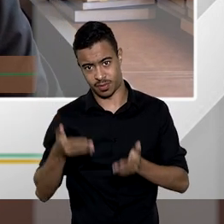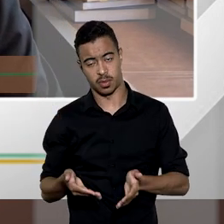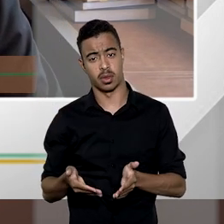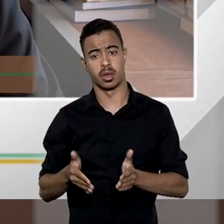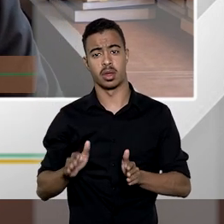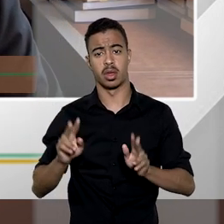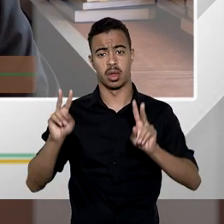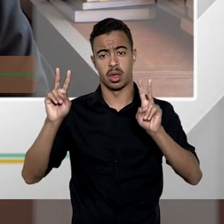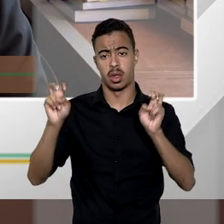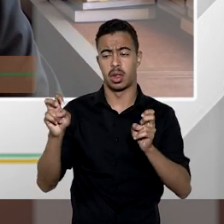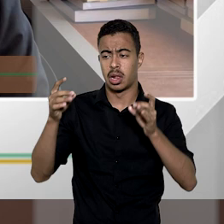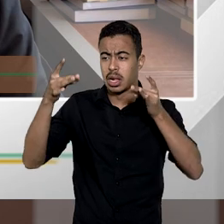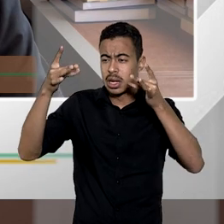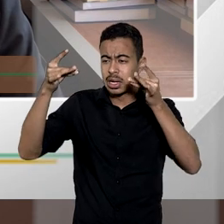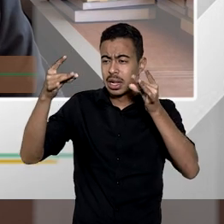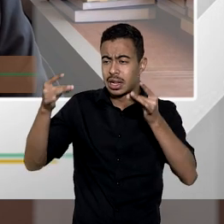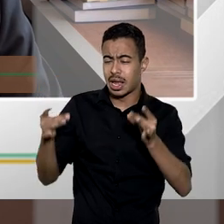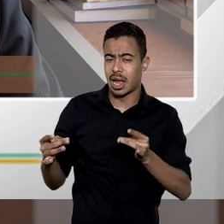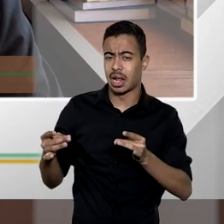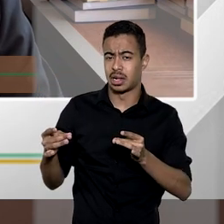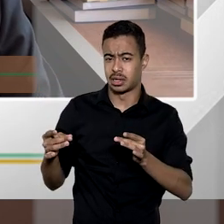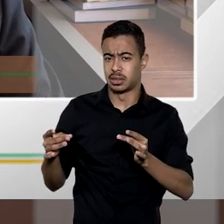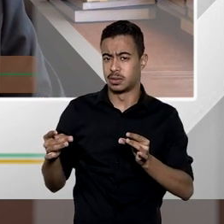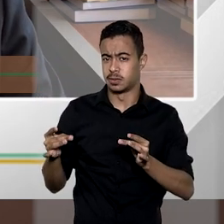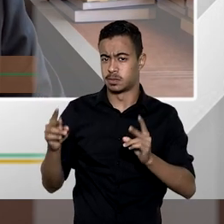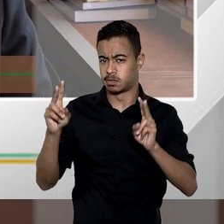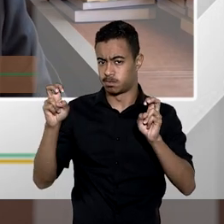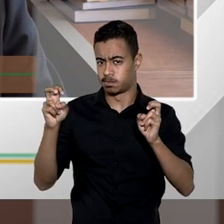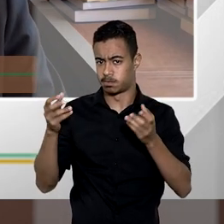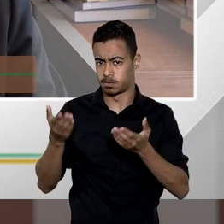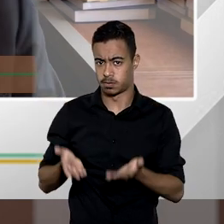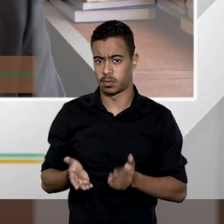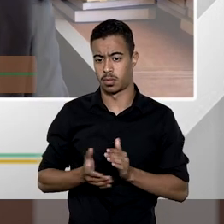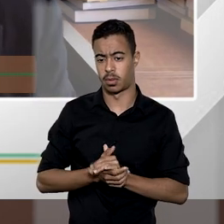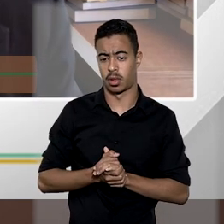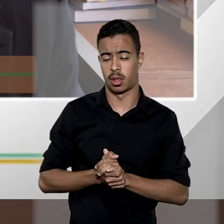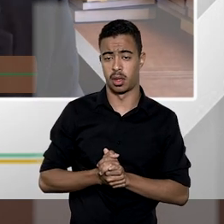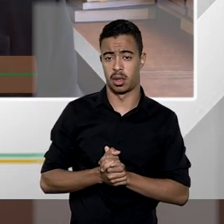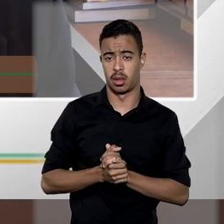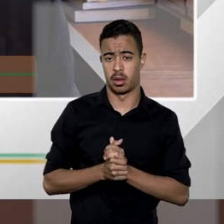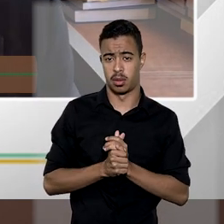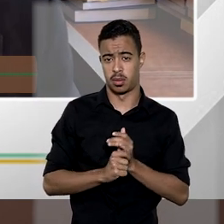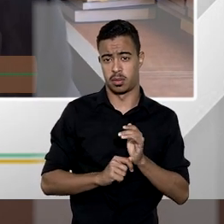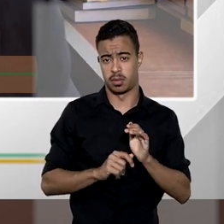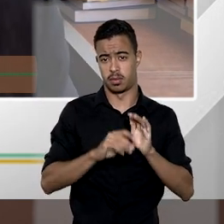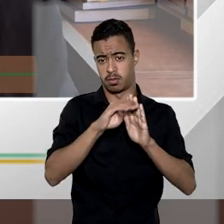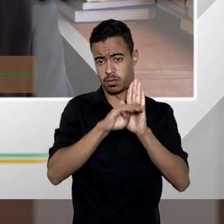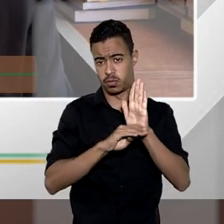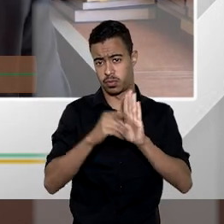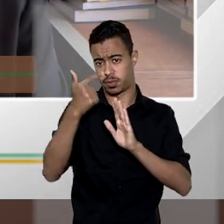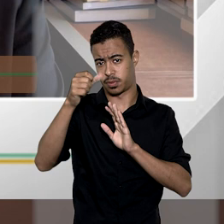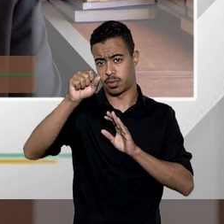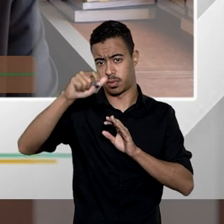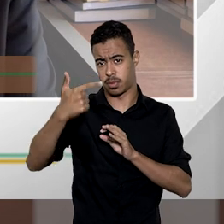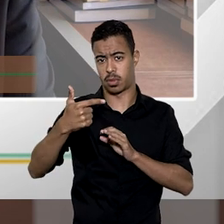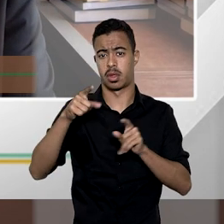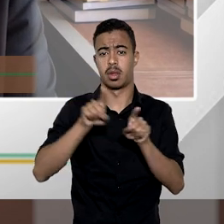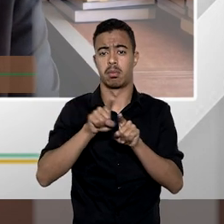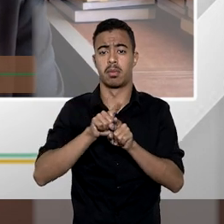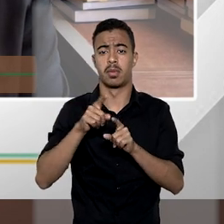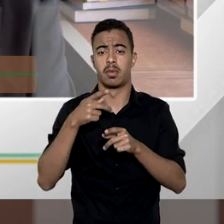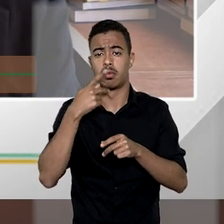os detalhes desse cabimento isto é a tese 282 também dizia